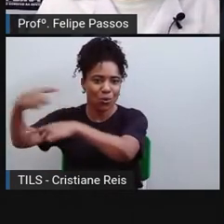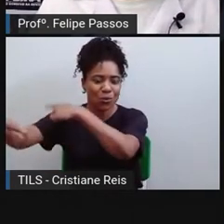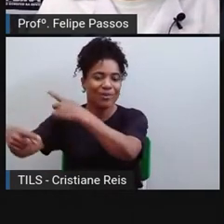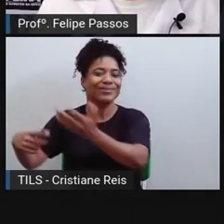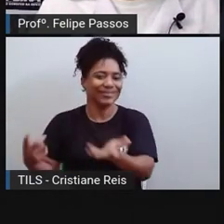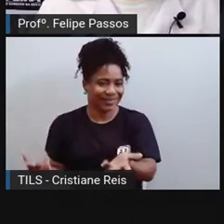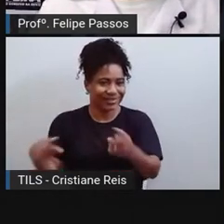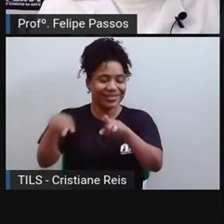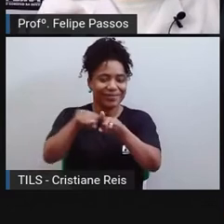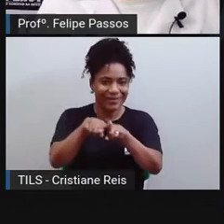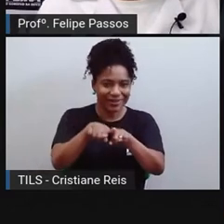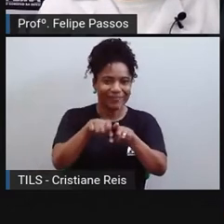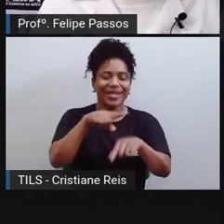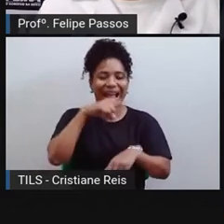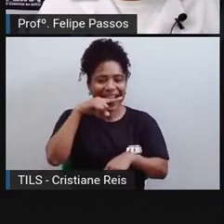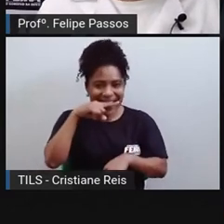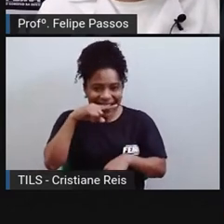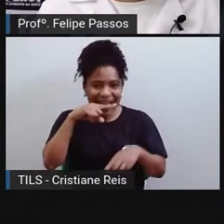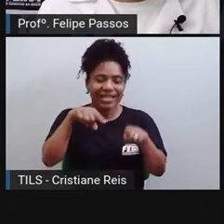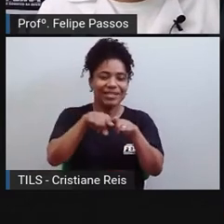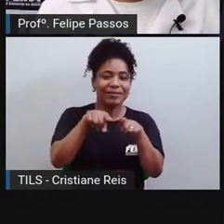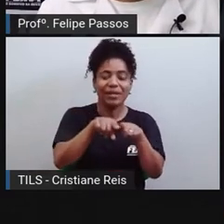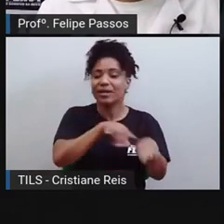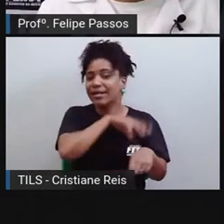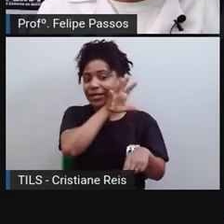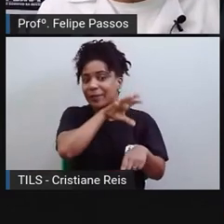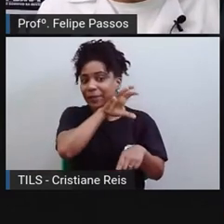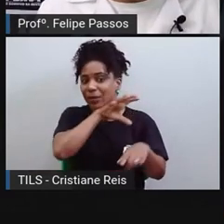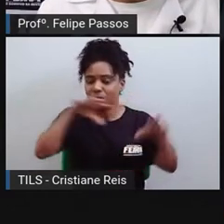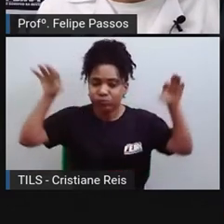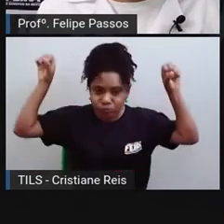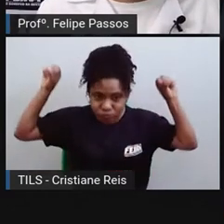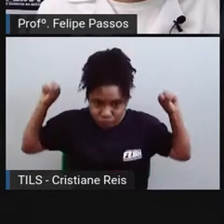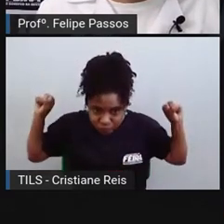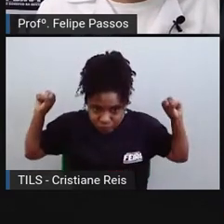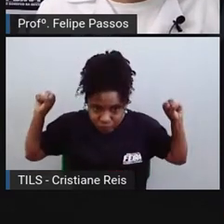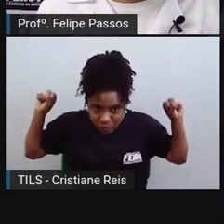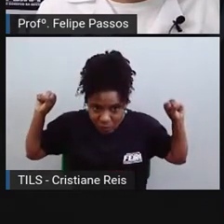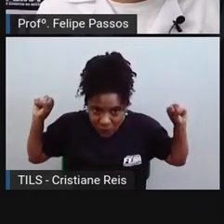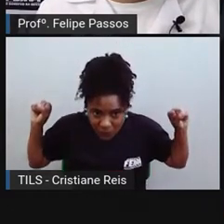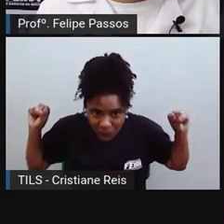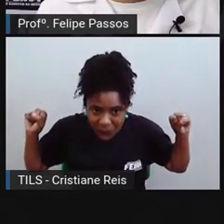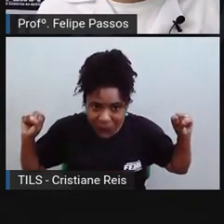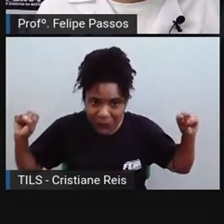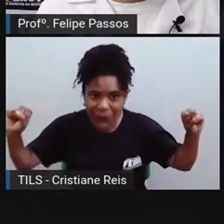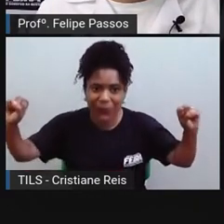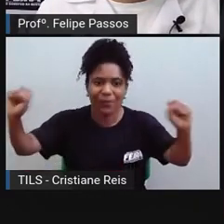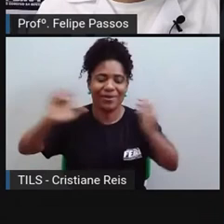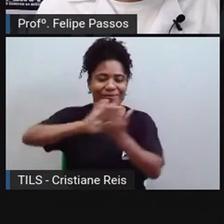também, mas enfim, os ventos foram muito importantes ao longo da história da humanidade.